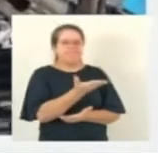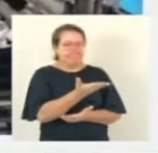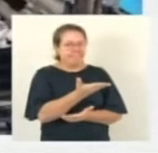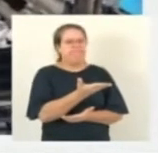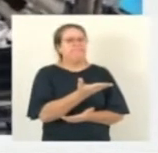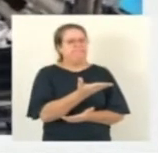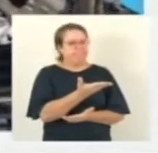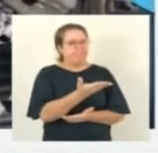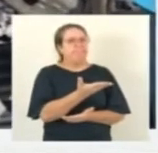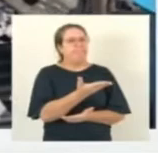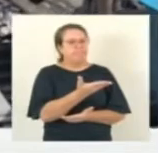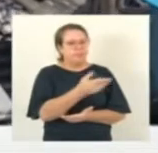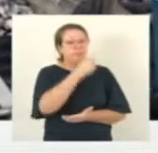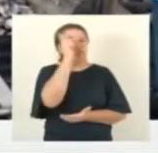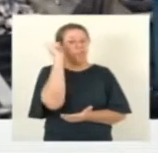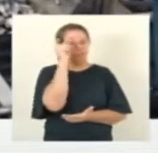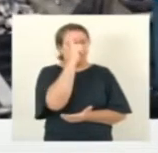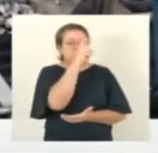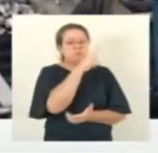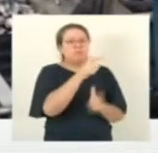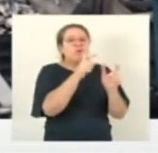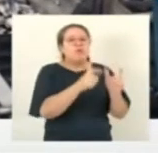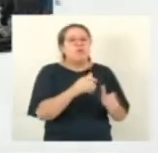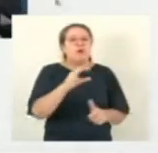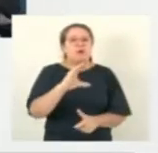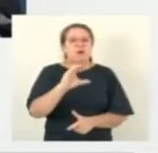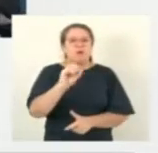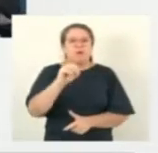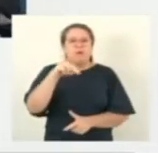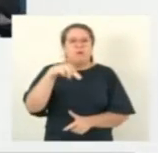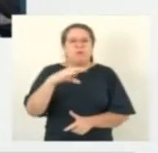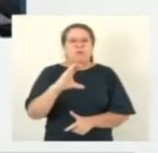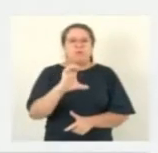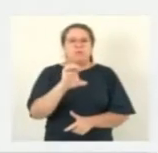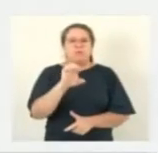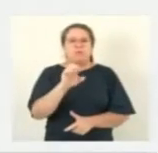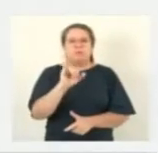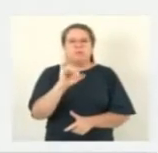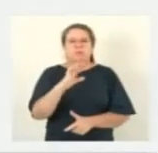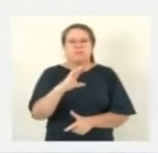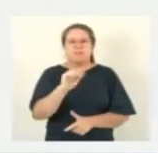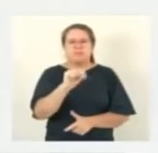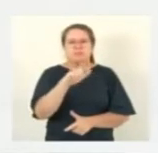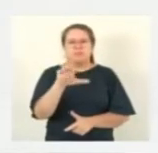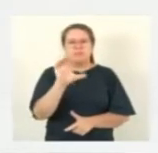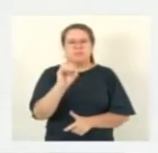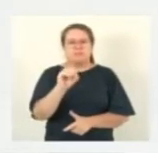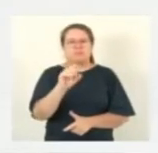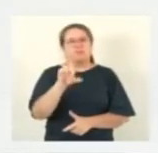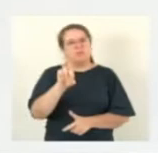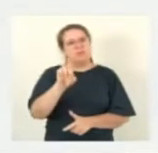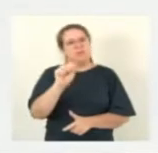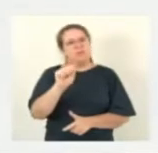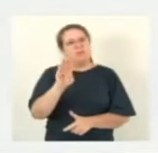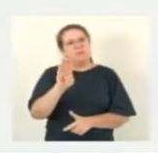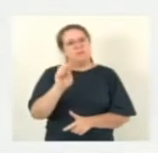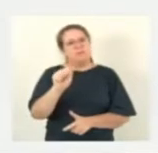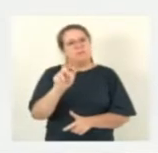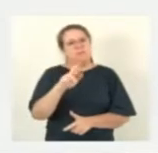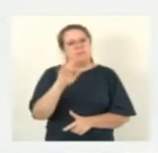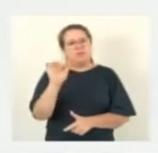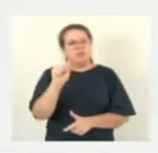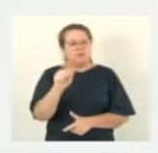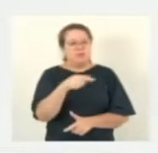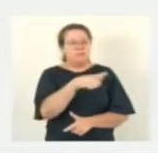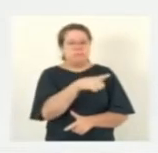do pessoal lá de Conceição da Barra. Outra imagem. Destroem tudo, na moral. Sai daqui que